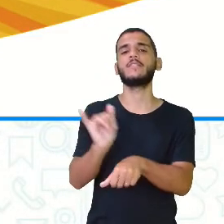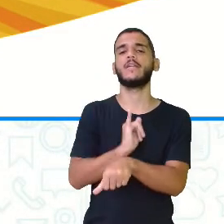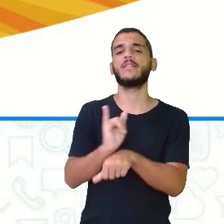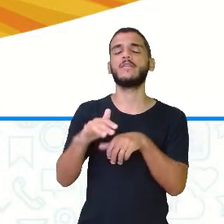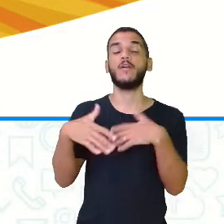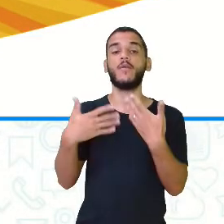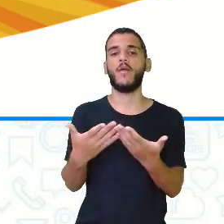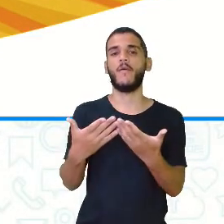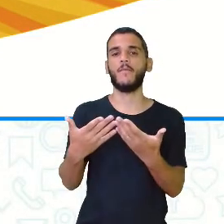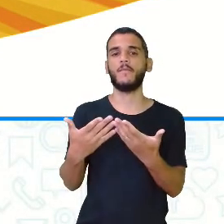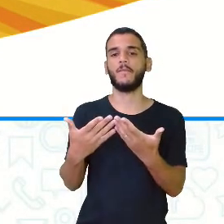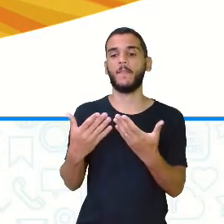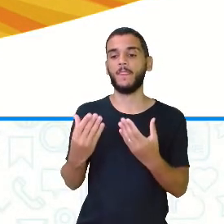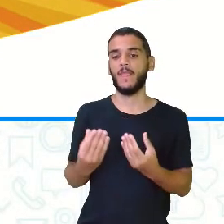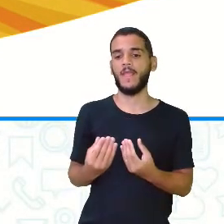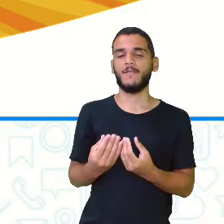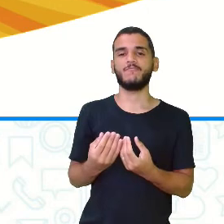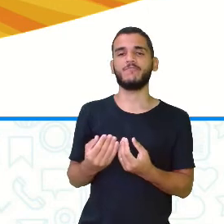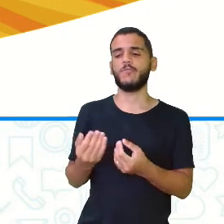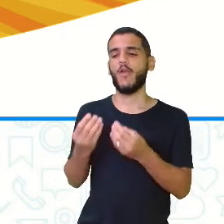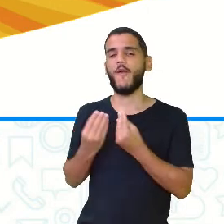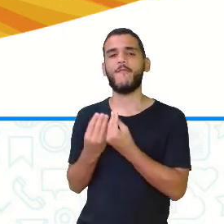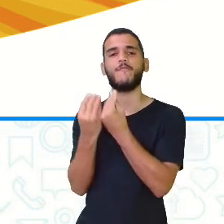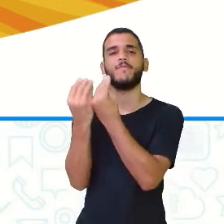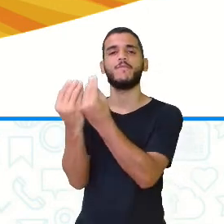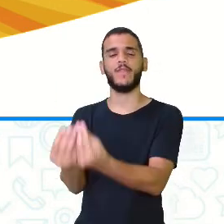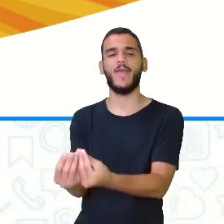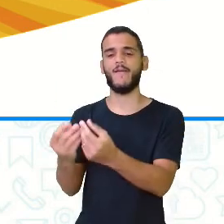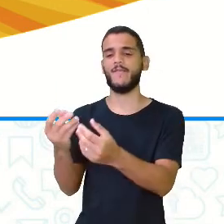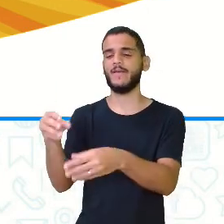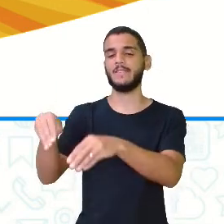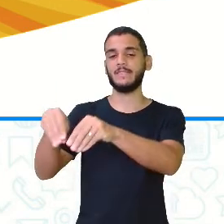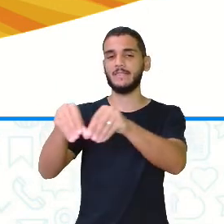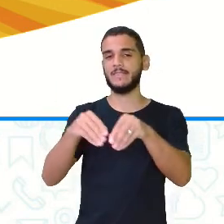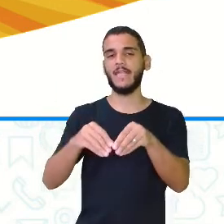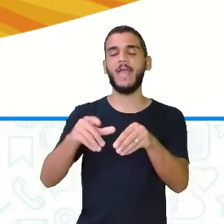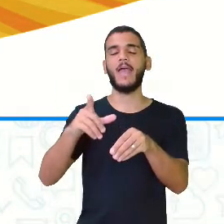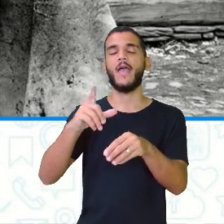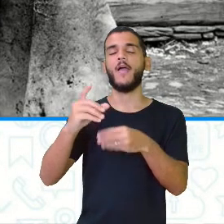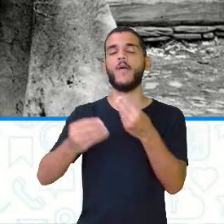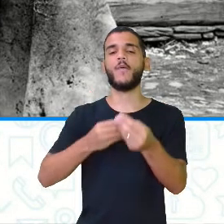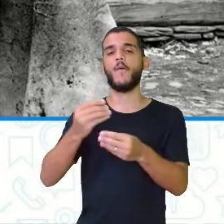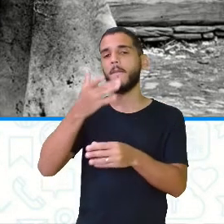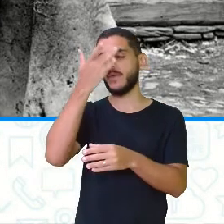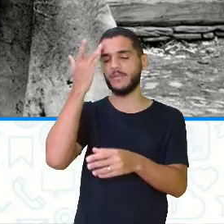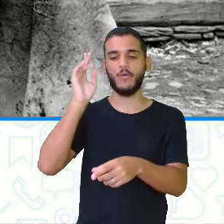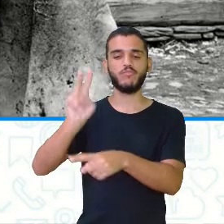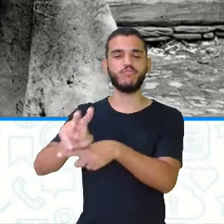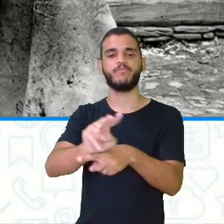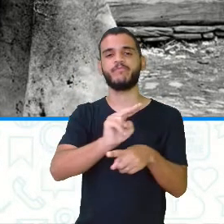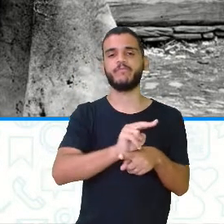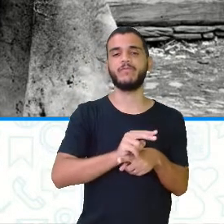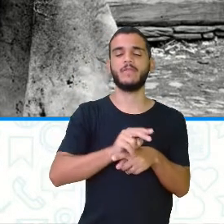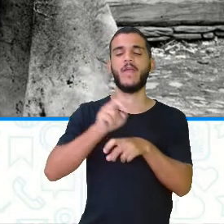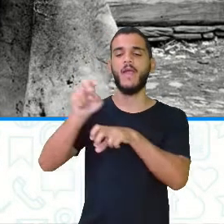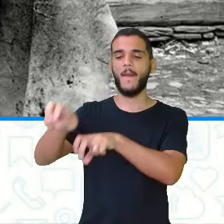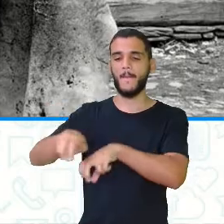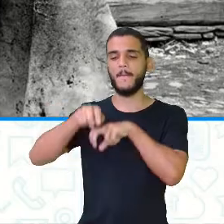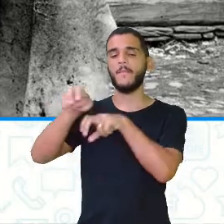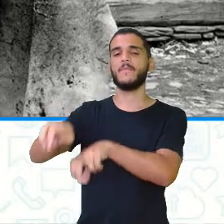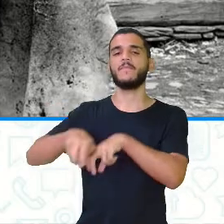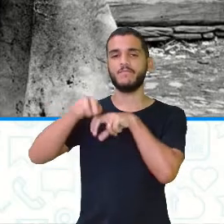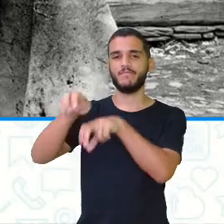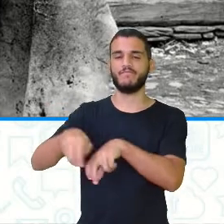lotes de terra para que se estabelecessem aqui essas pessoas como pequenos proprietários agrícolas, gente. Olha só. Aí